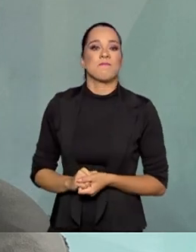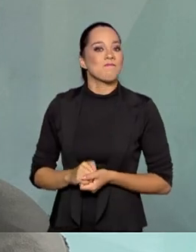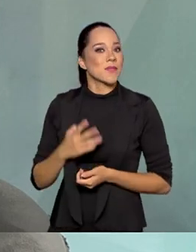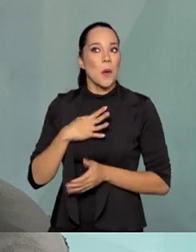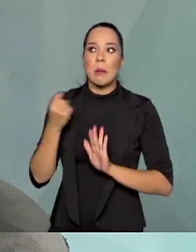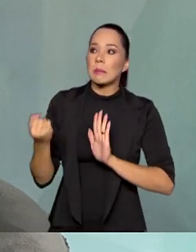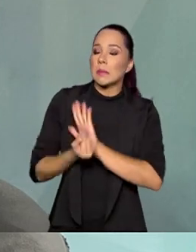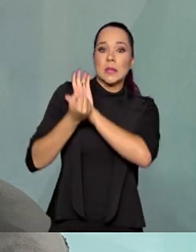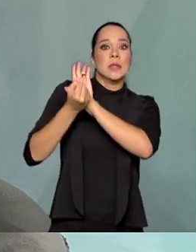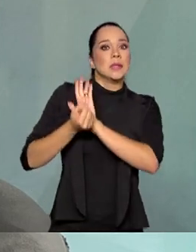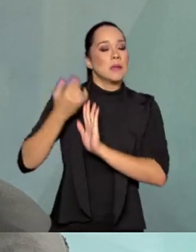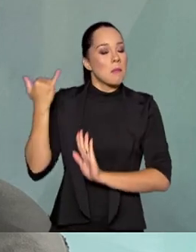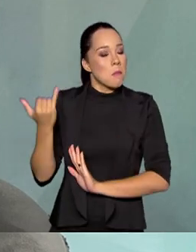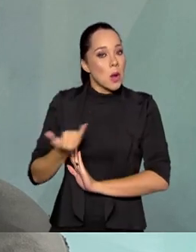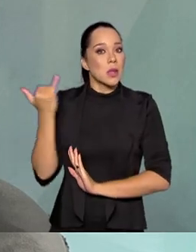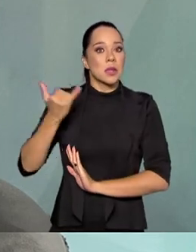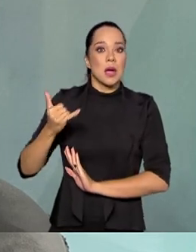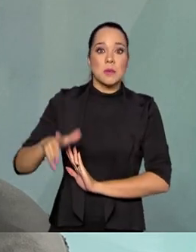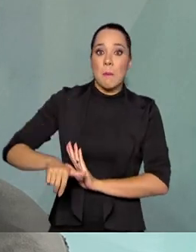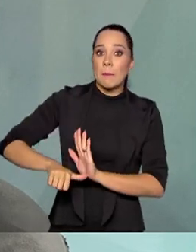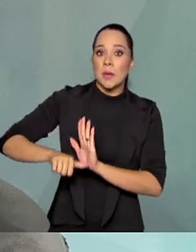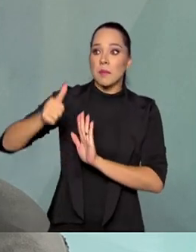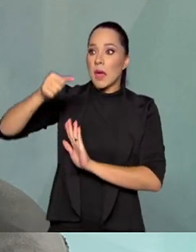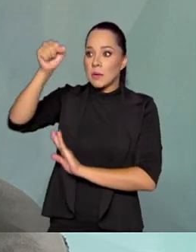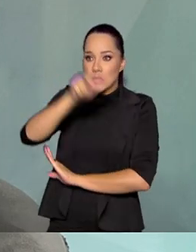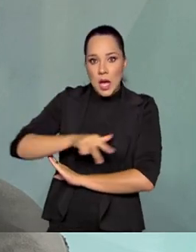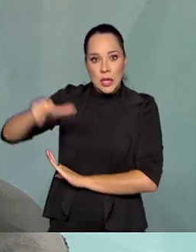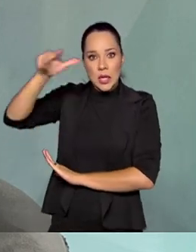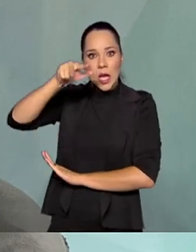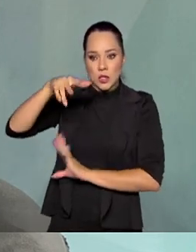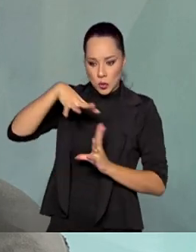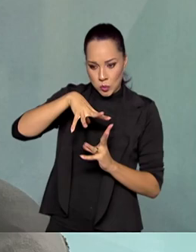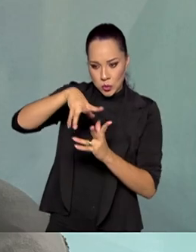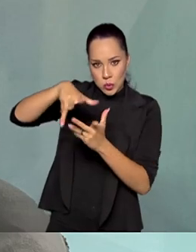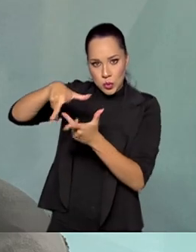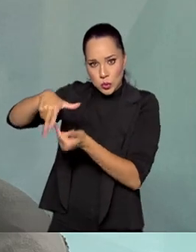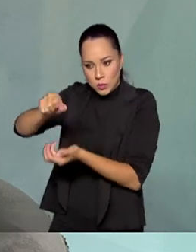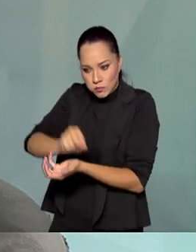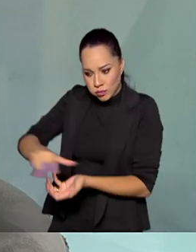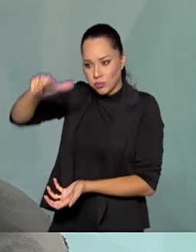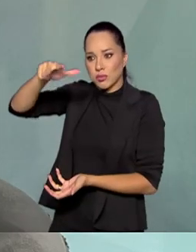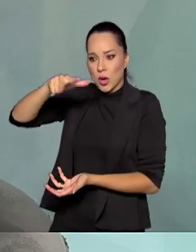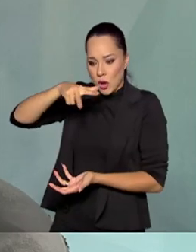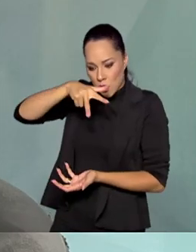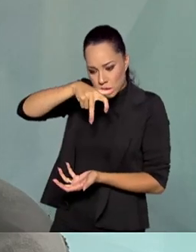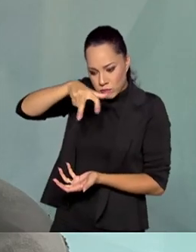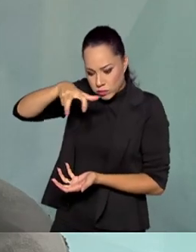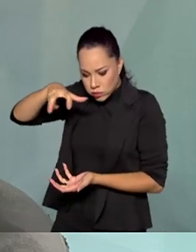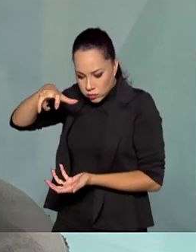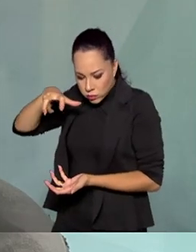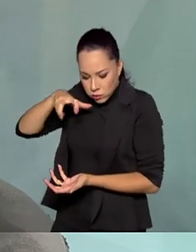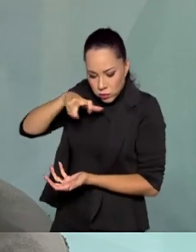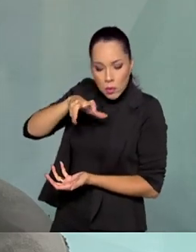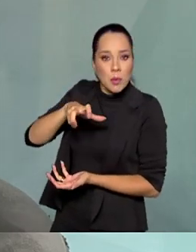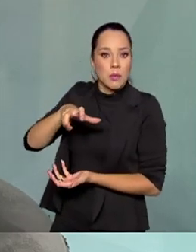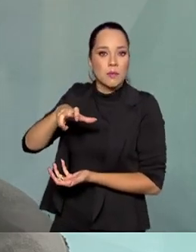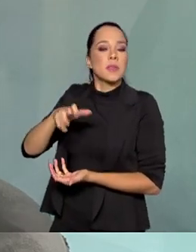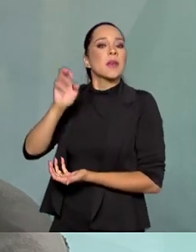marco, porque é o primeiro satélite dessa categoria de observação da terra, com uma série de características técnicas que realmente